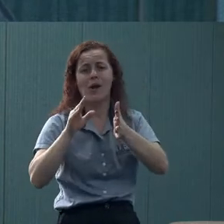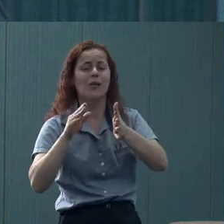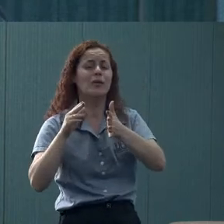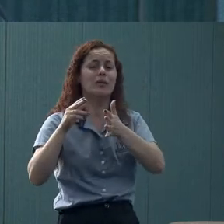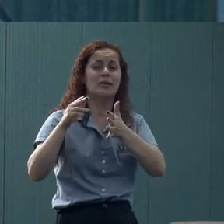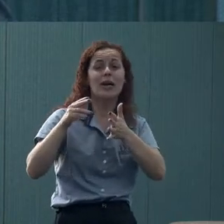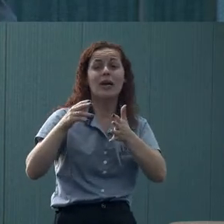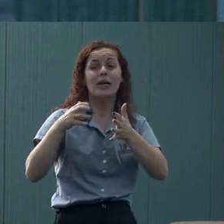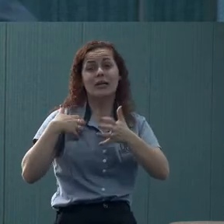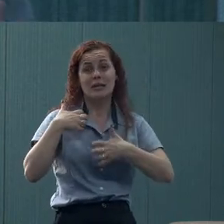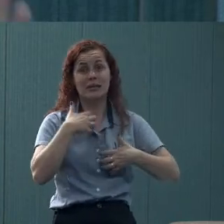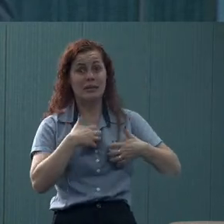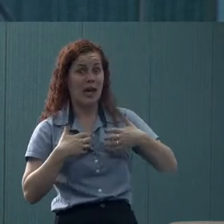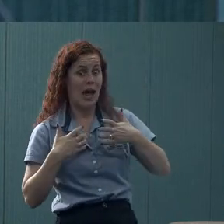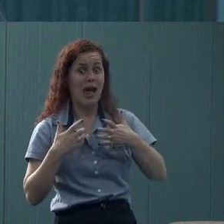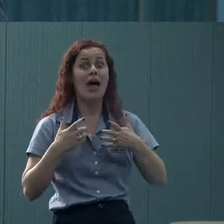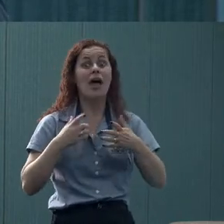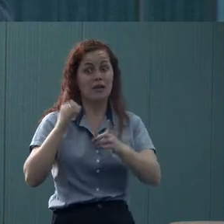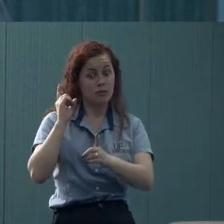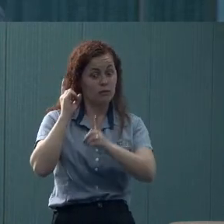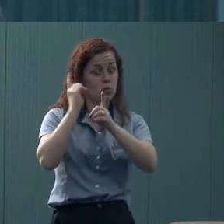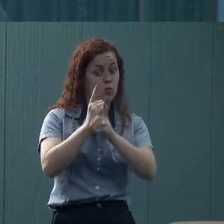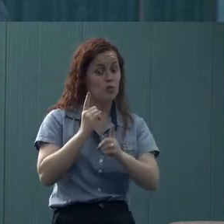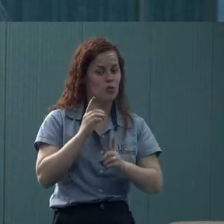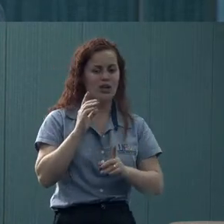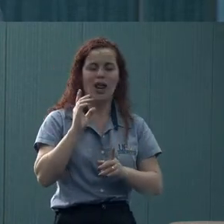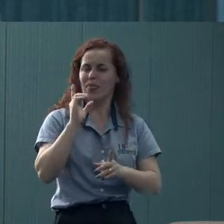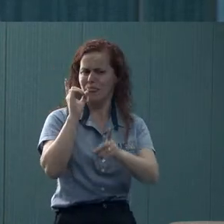meio que autodiagnosticadas.